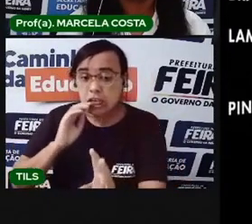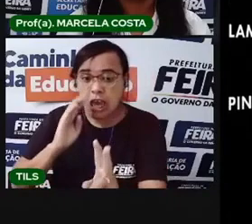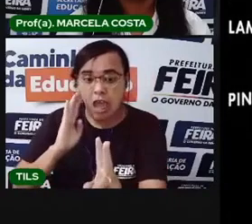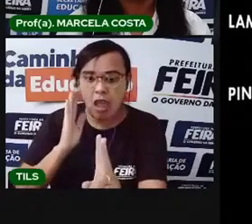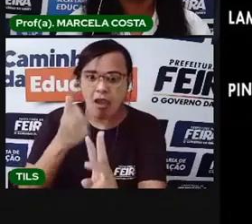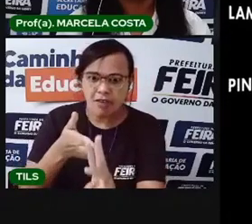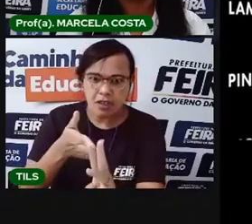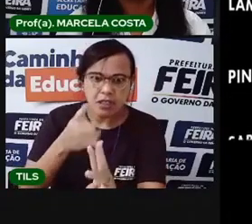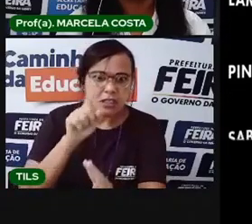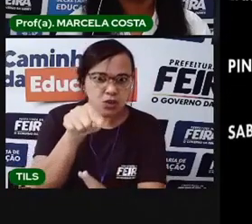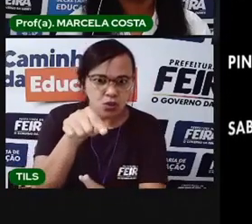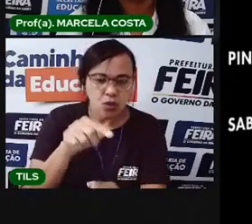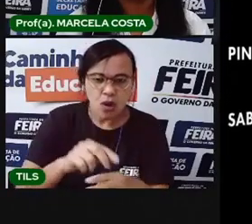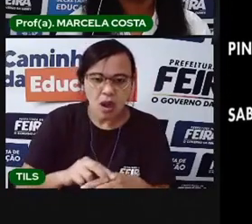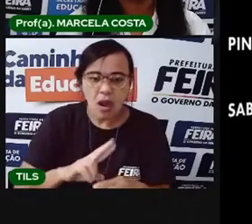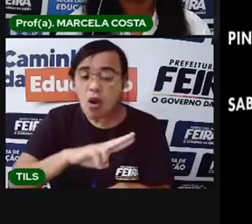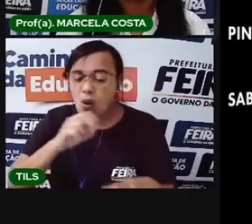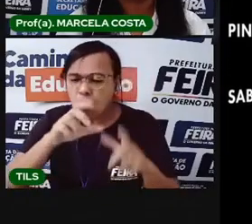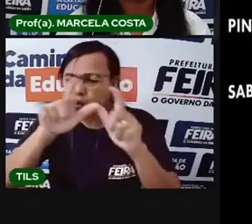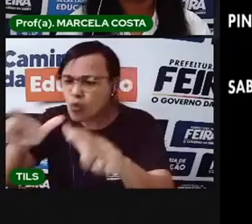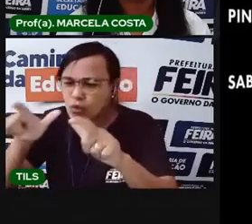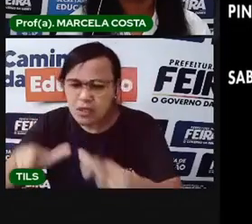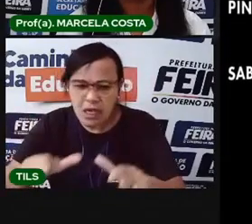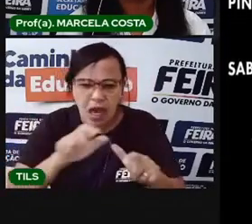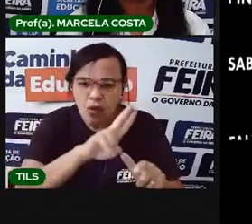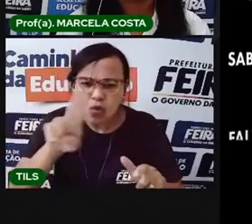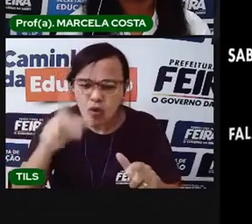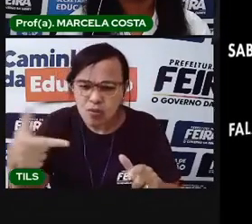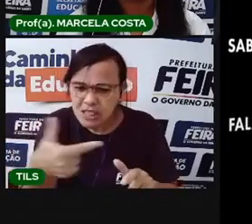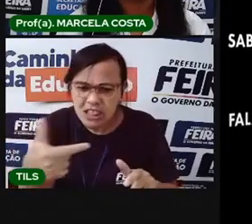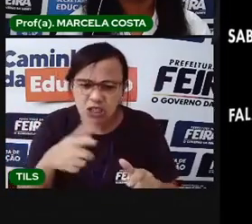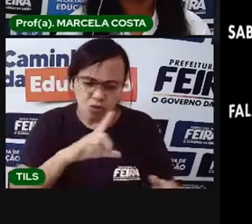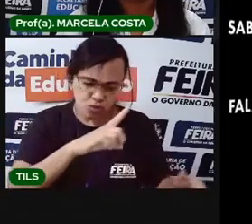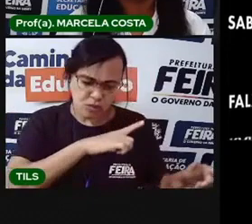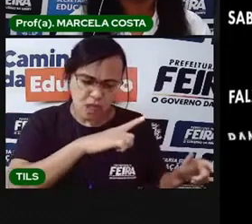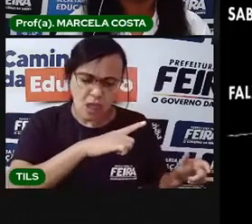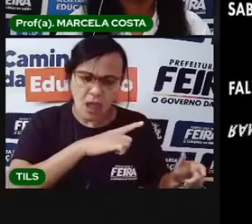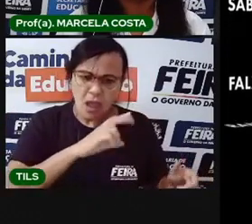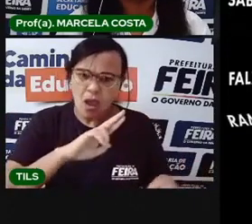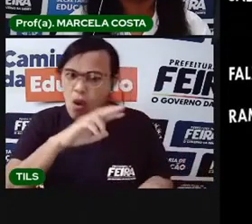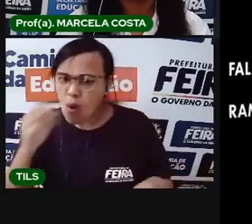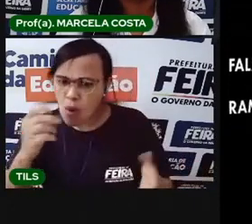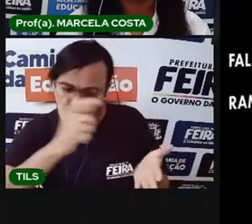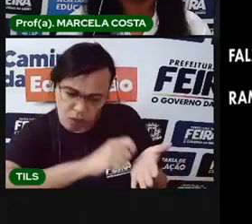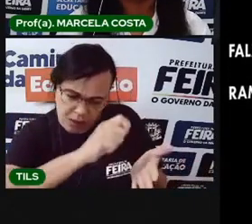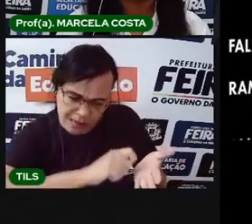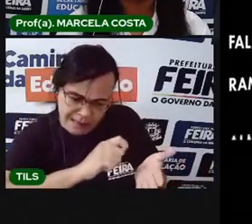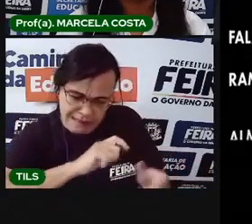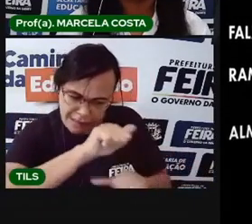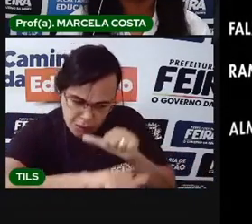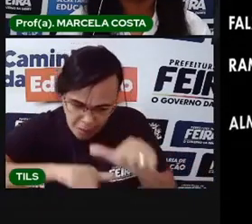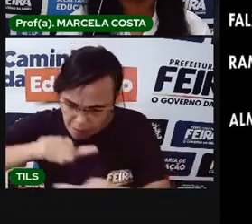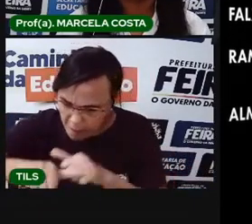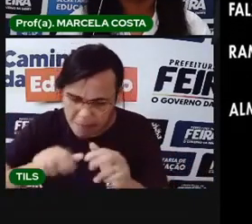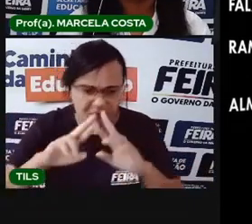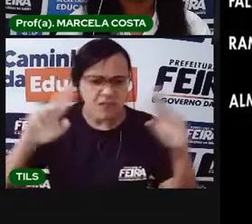Em que lugares seu sobrenome está? Com quantas variações de grafias e sotaques ele existe?